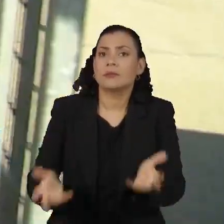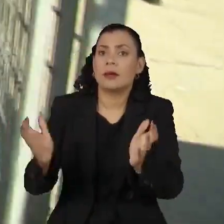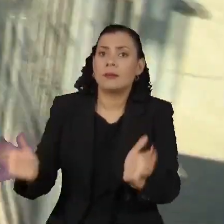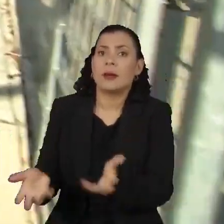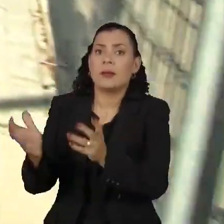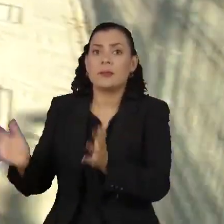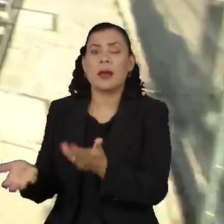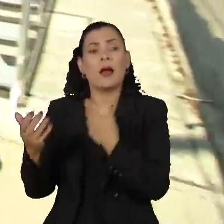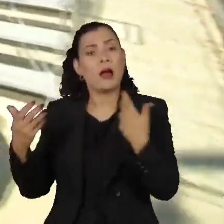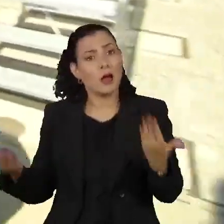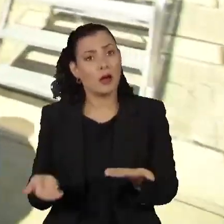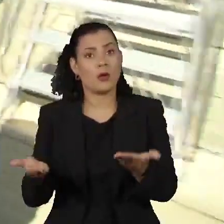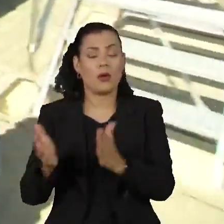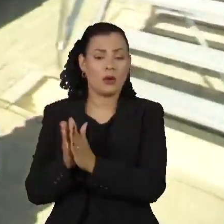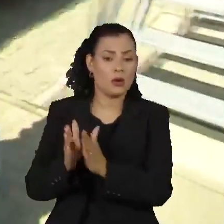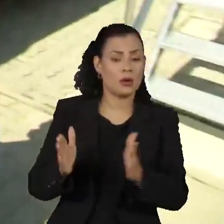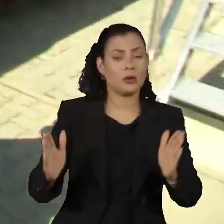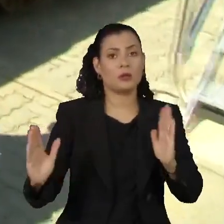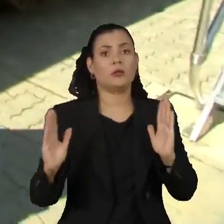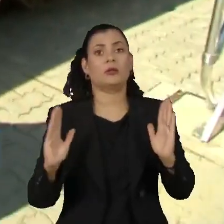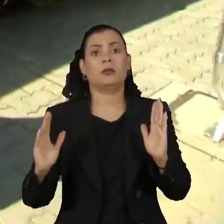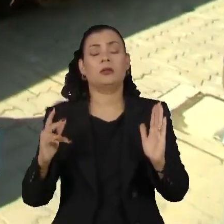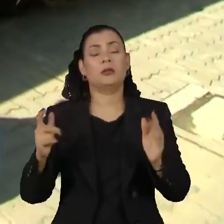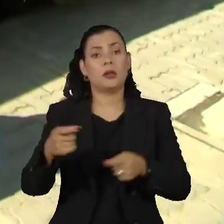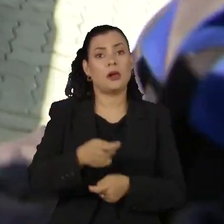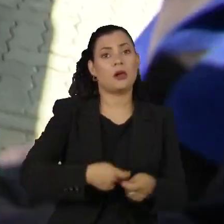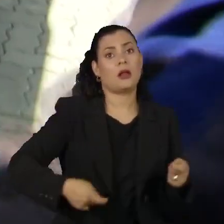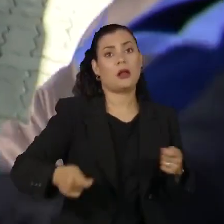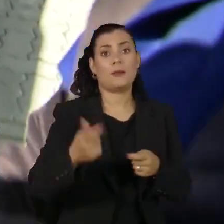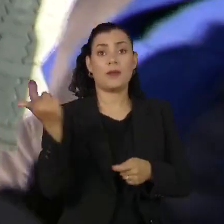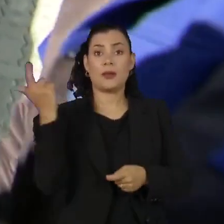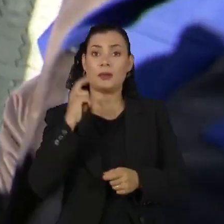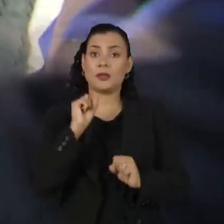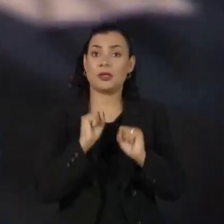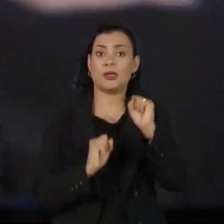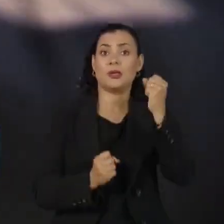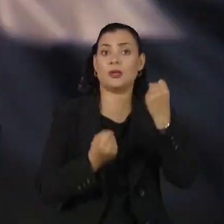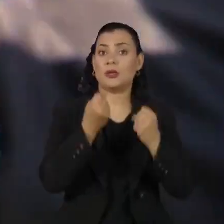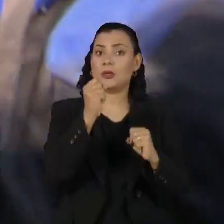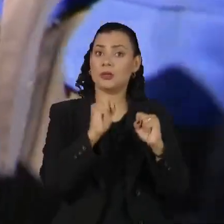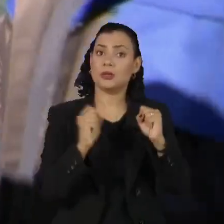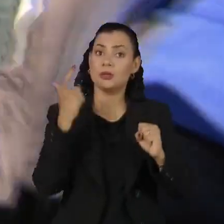demanda e colocar essa demanda no mercado para que a indústria consiga se desenvolver.